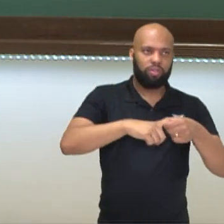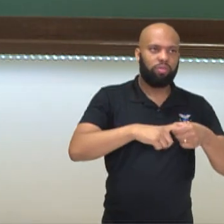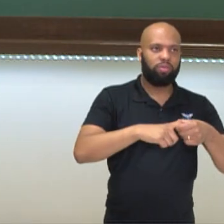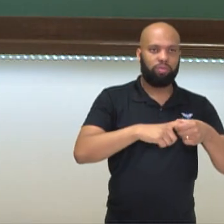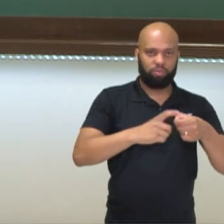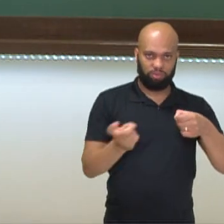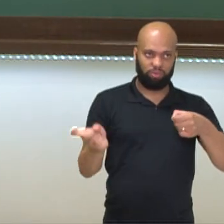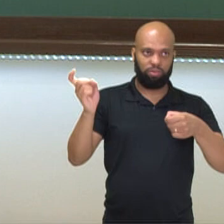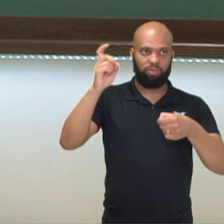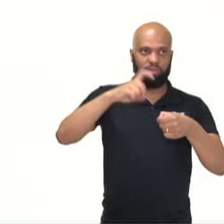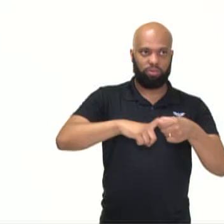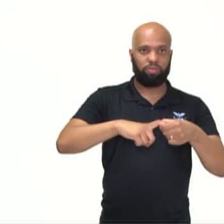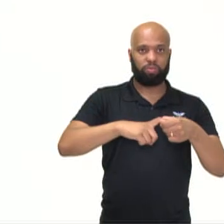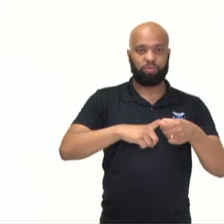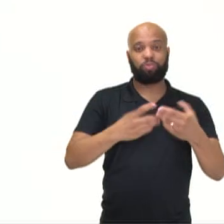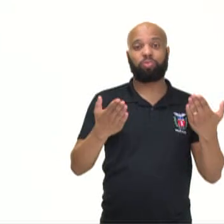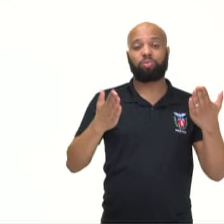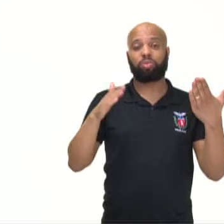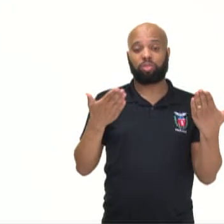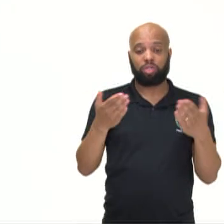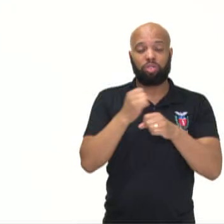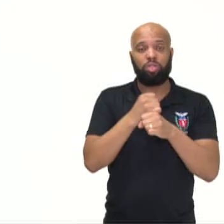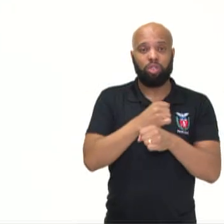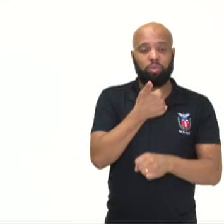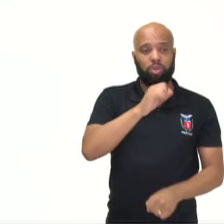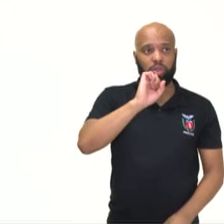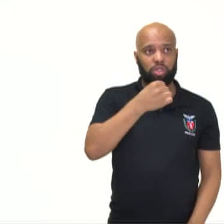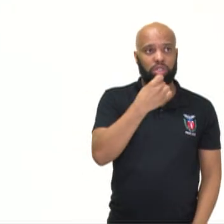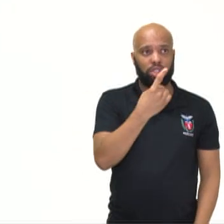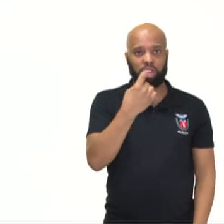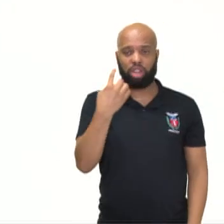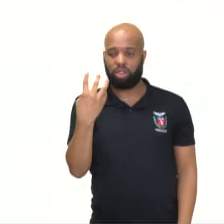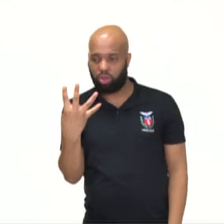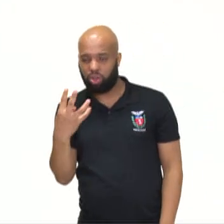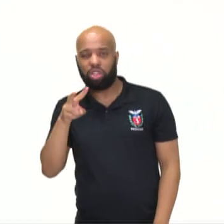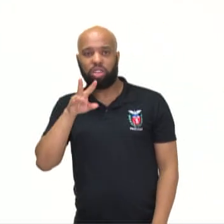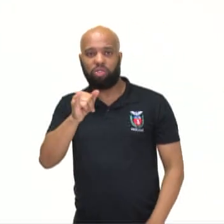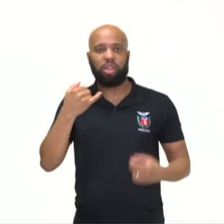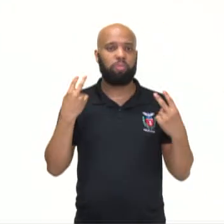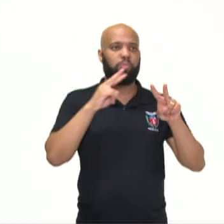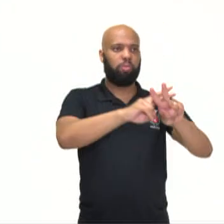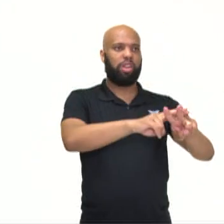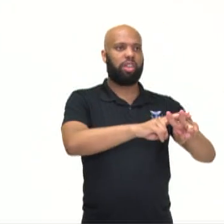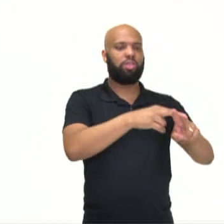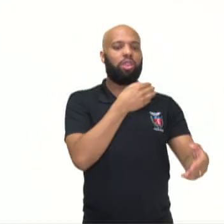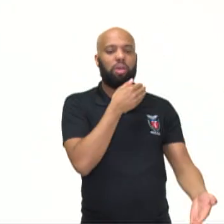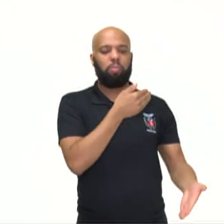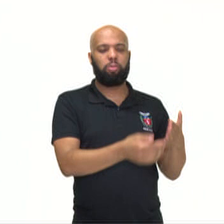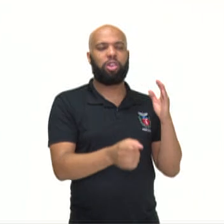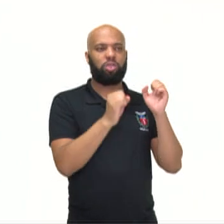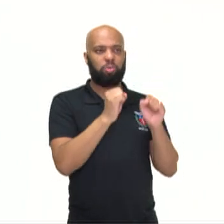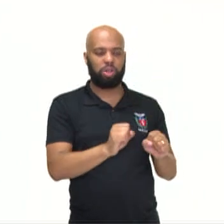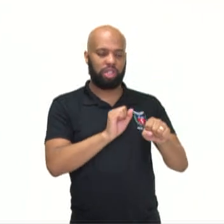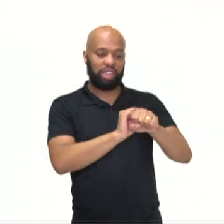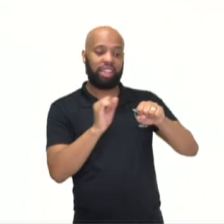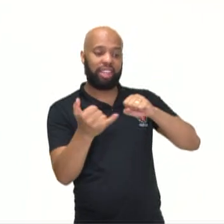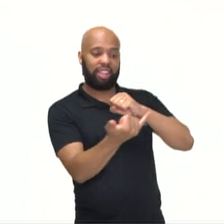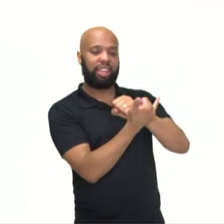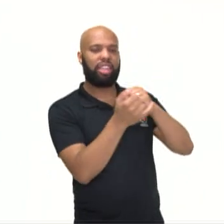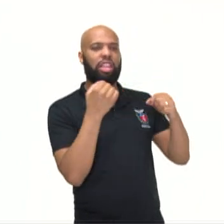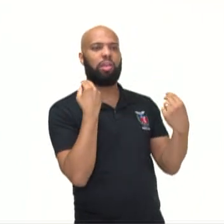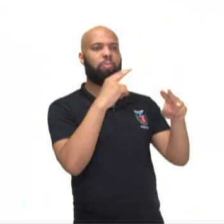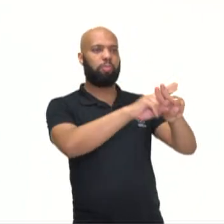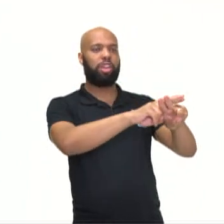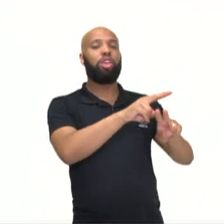ele vai voltar e no ano de 1814, ele vai ser preso e destituído do seu poder na Ilha de Elba,